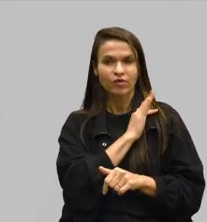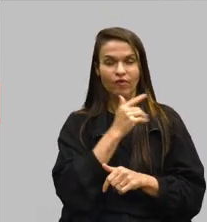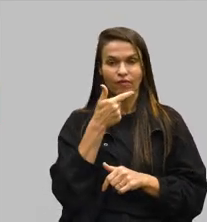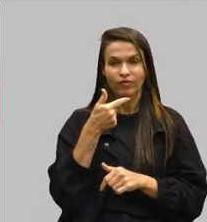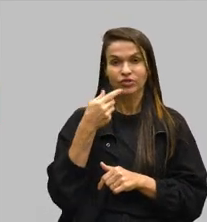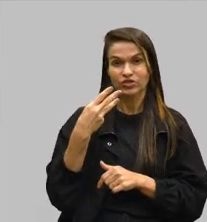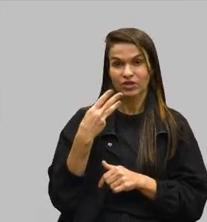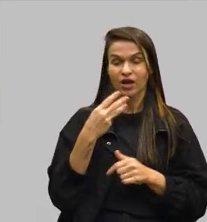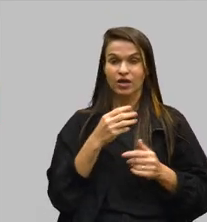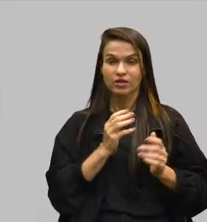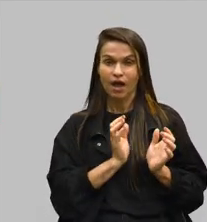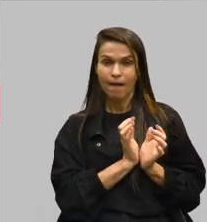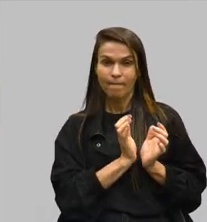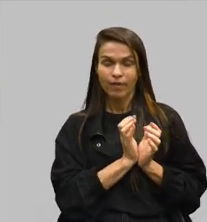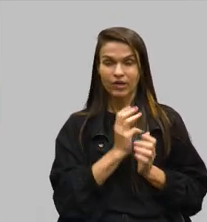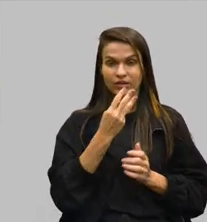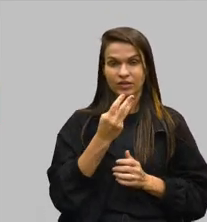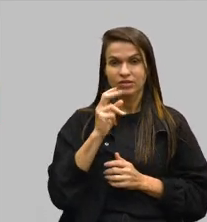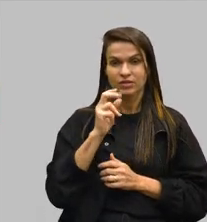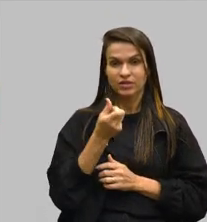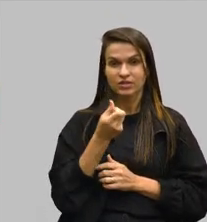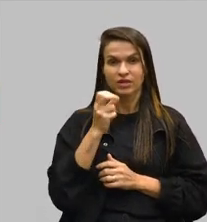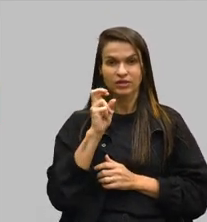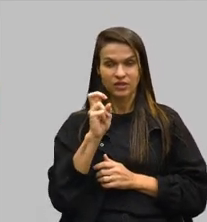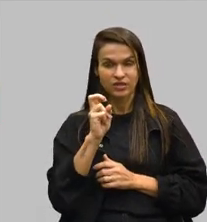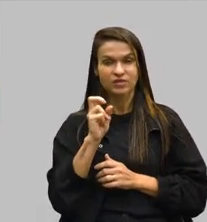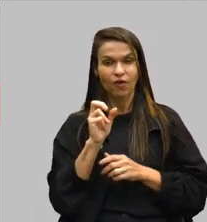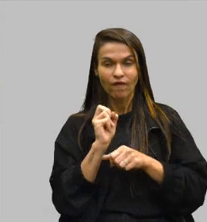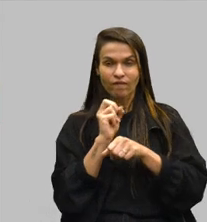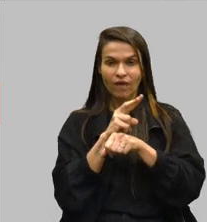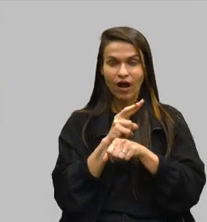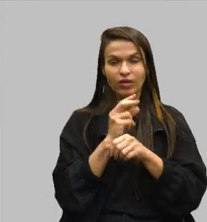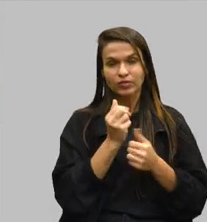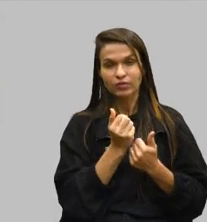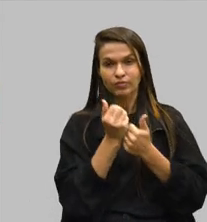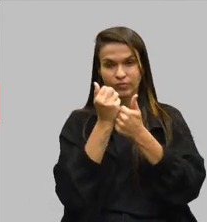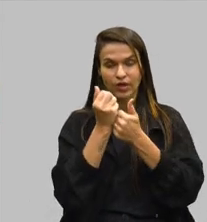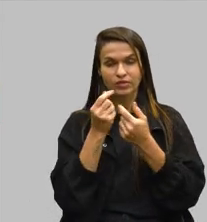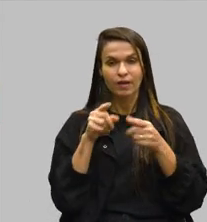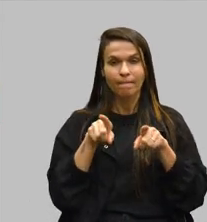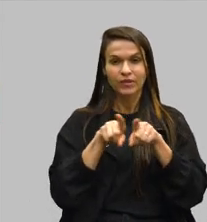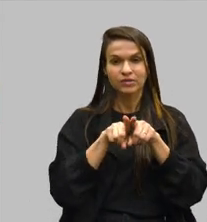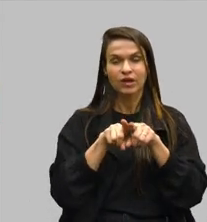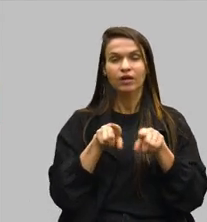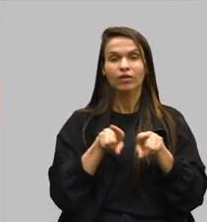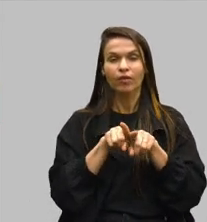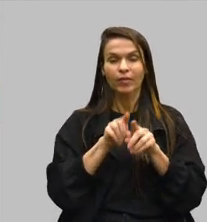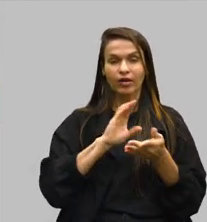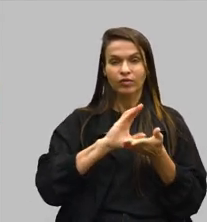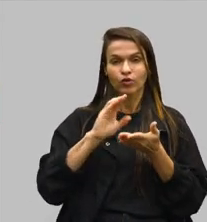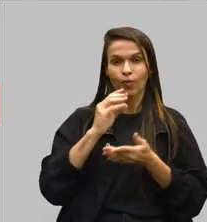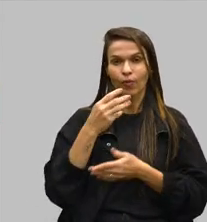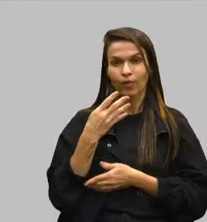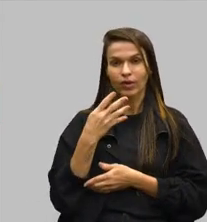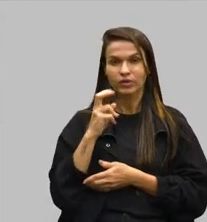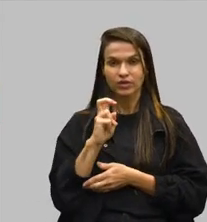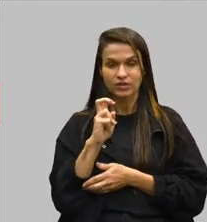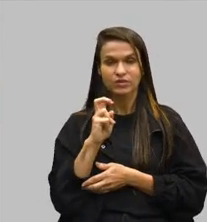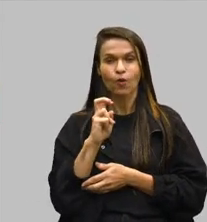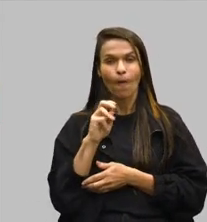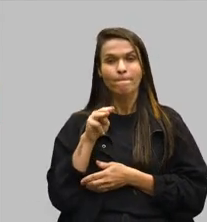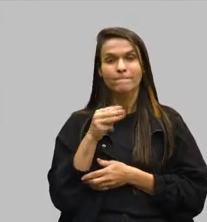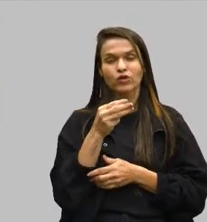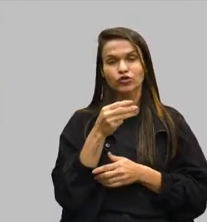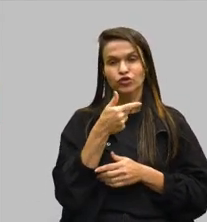APAES, 365 vagas financiadas por essas parcerias e um investimento de R$ 45 milhões de 2023